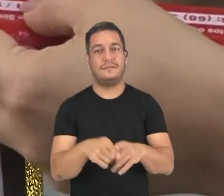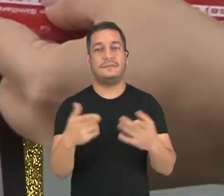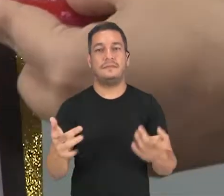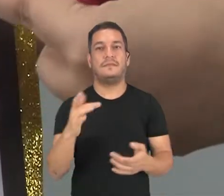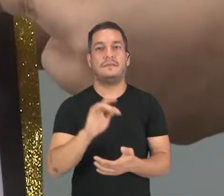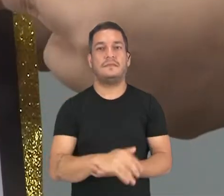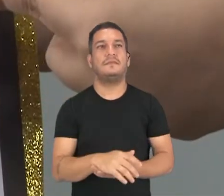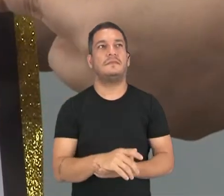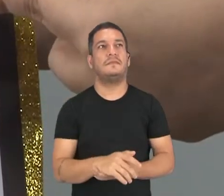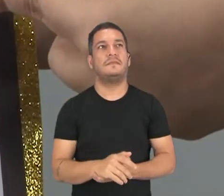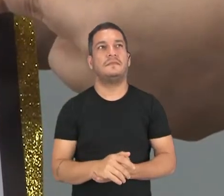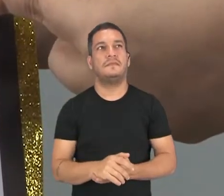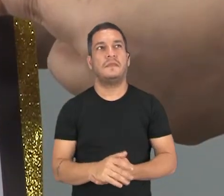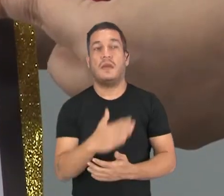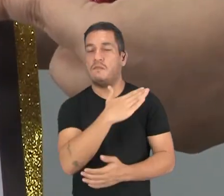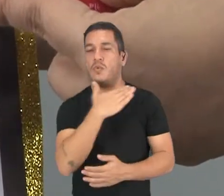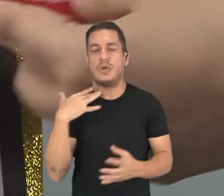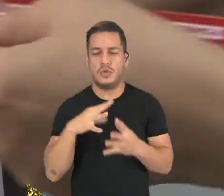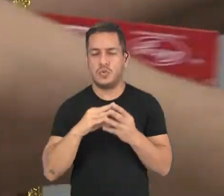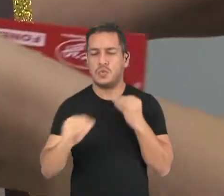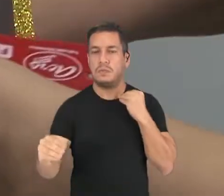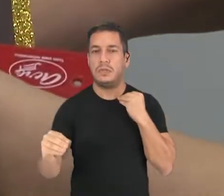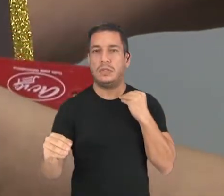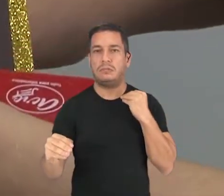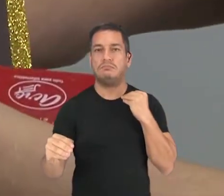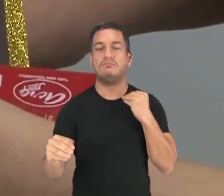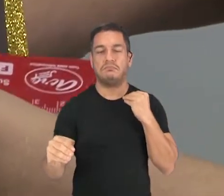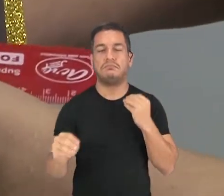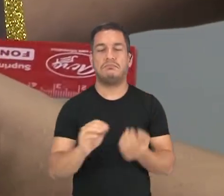morrer, sumir, desaparecer.